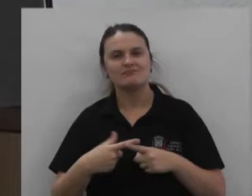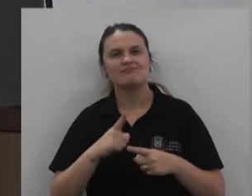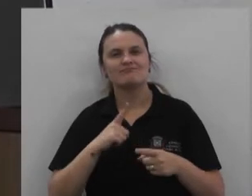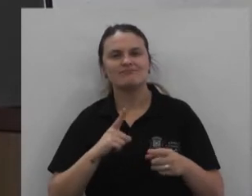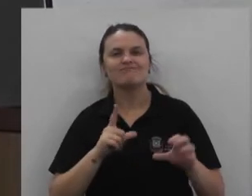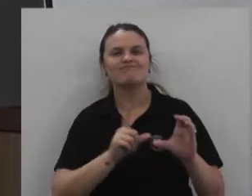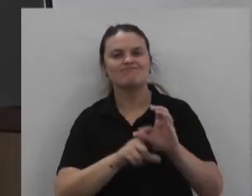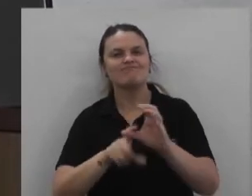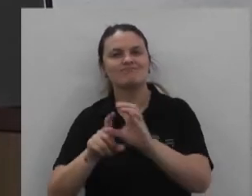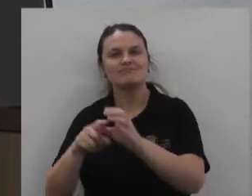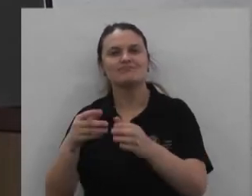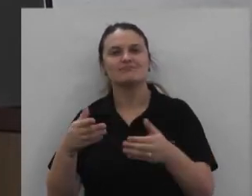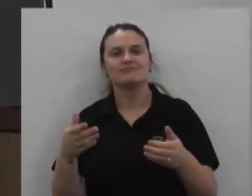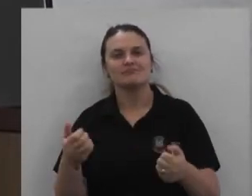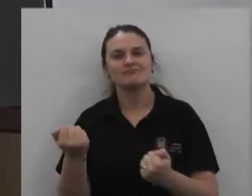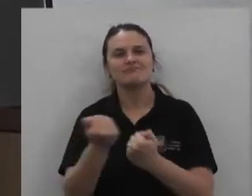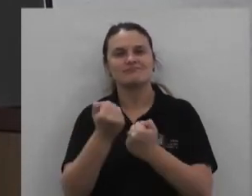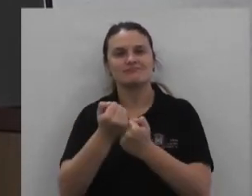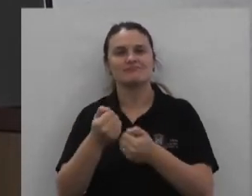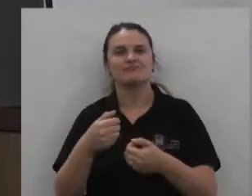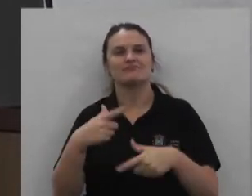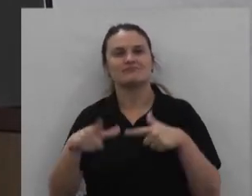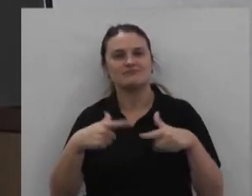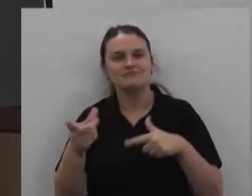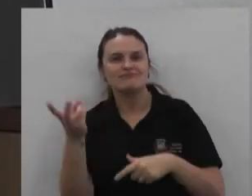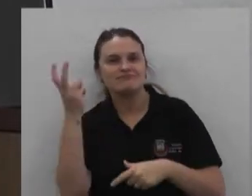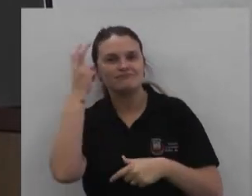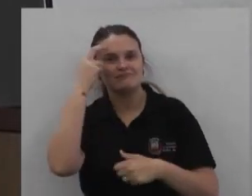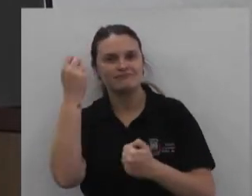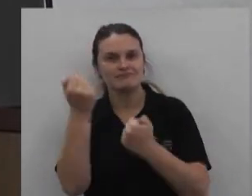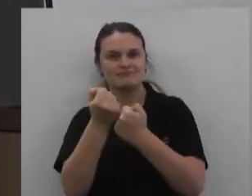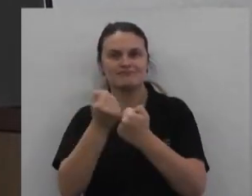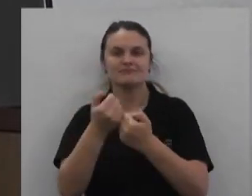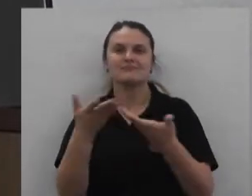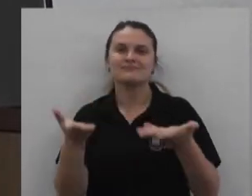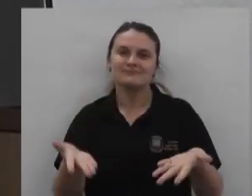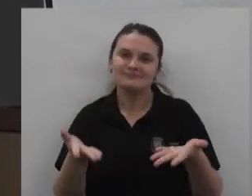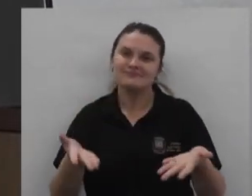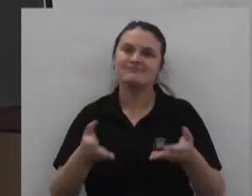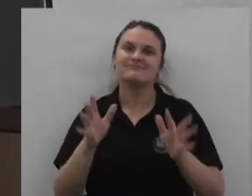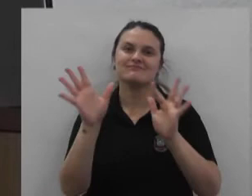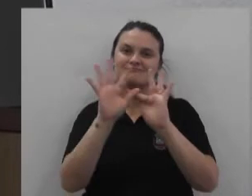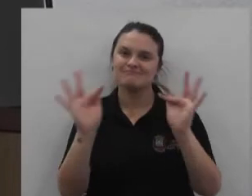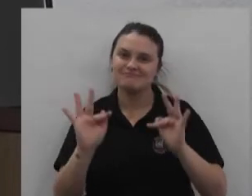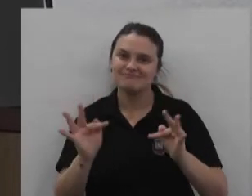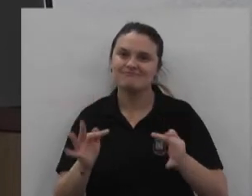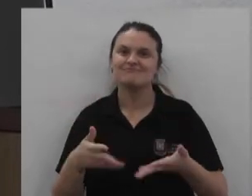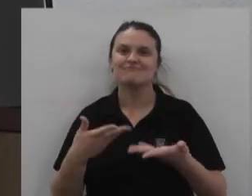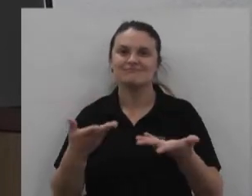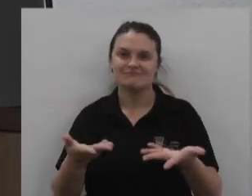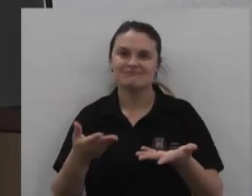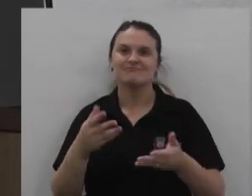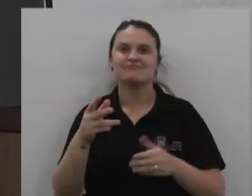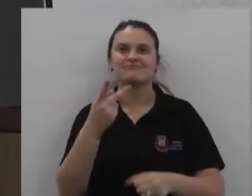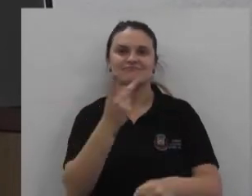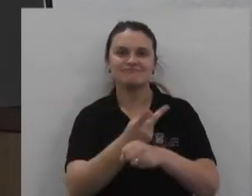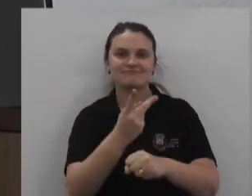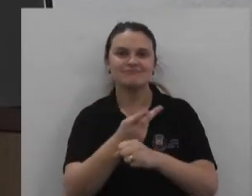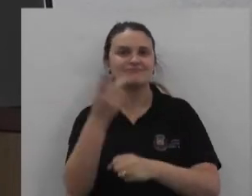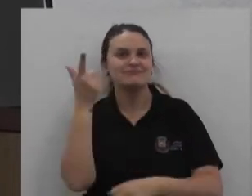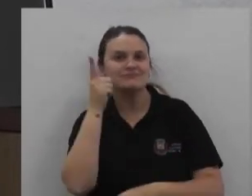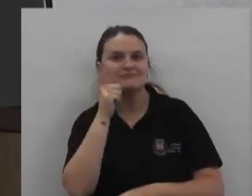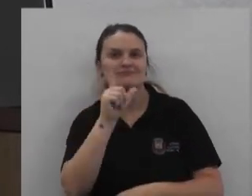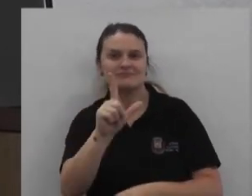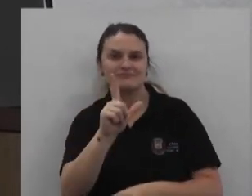parcerias Lá na Didi Augusto Na área da cultura Então não poderia deixar De passar em branco Essa premiação Que eles